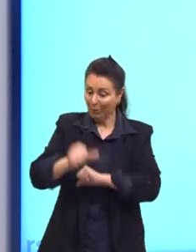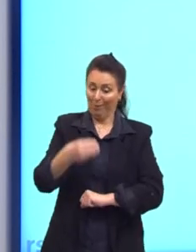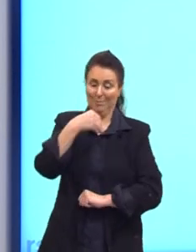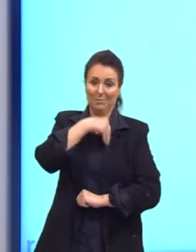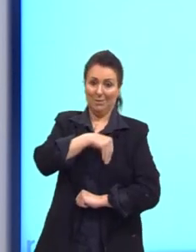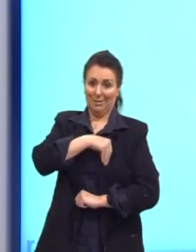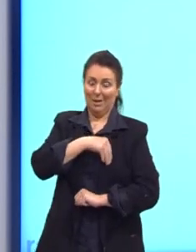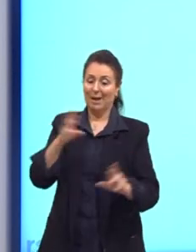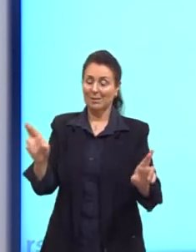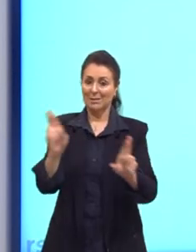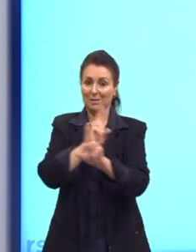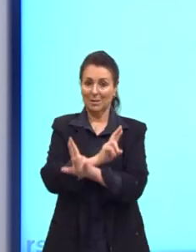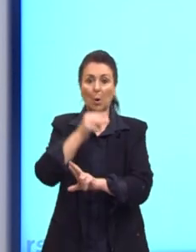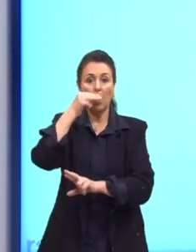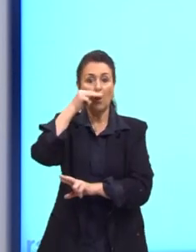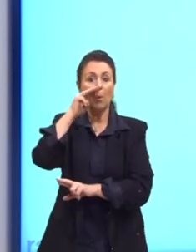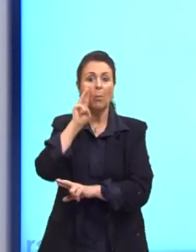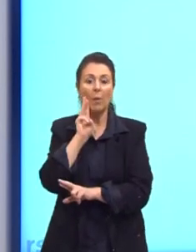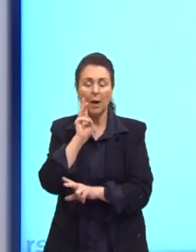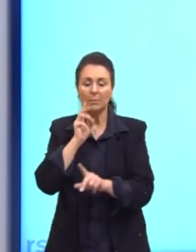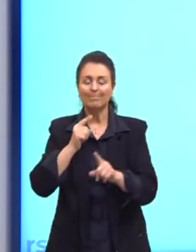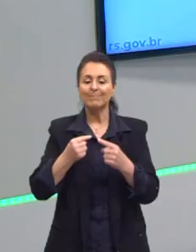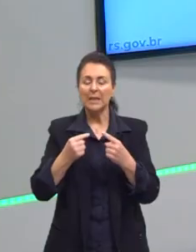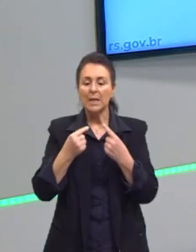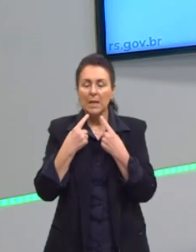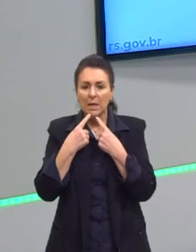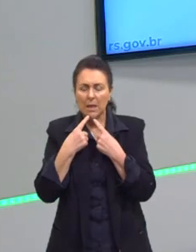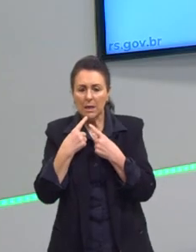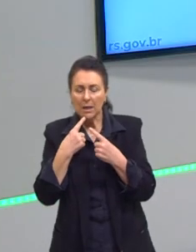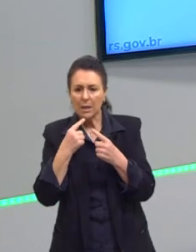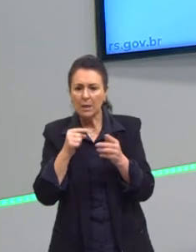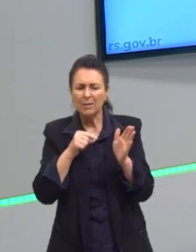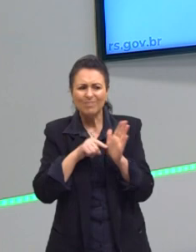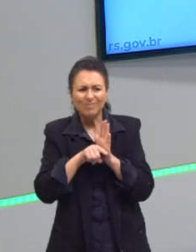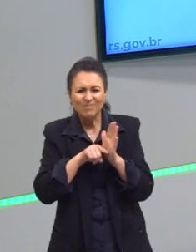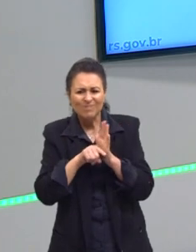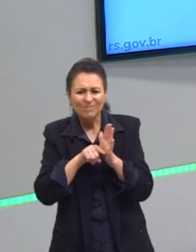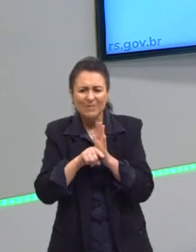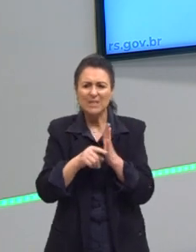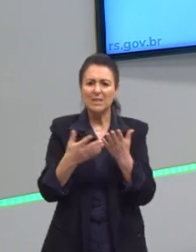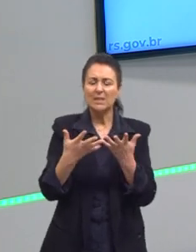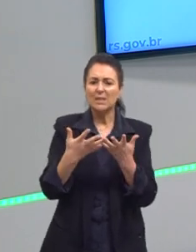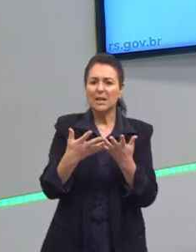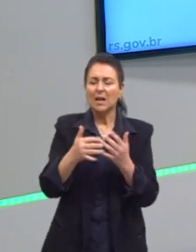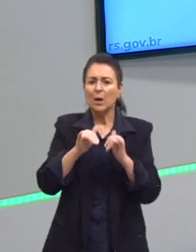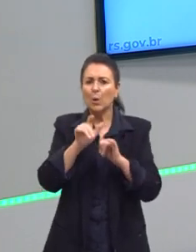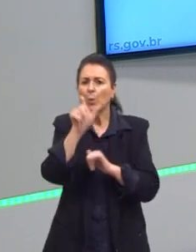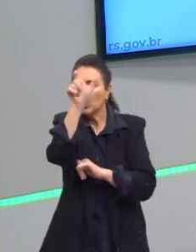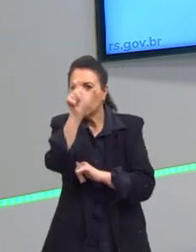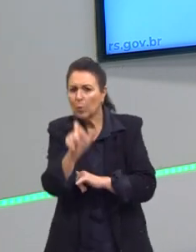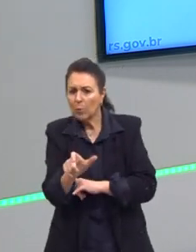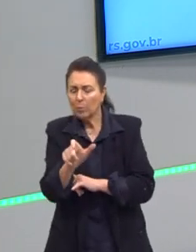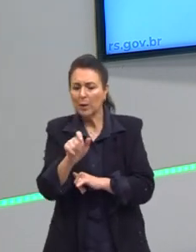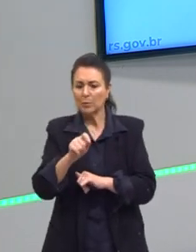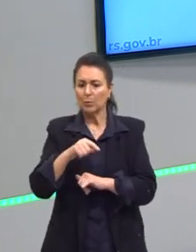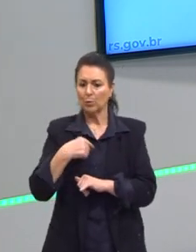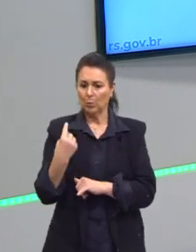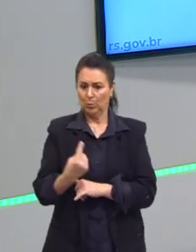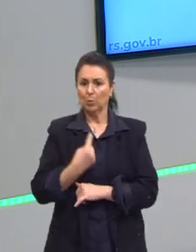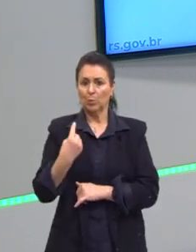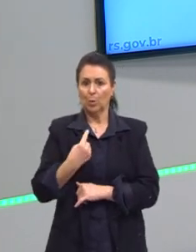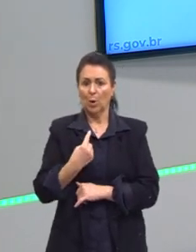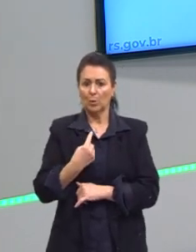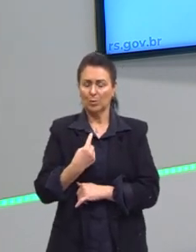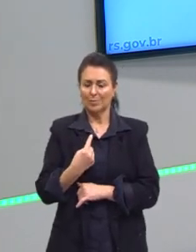Aqui é importante chamar... Marx questiona muito a questão do... Ele fala muito que o ser humano, nós nos realizamos através do